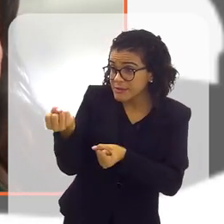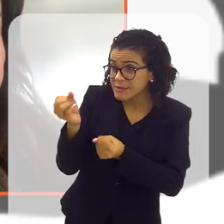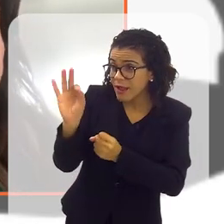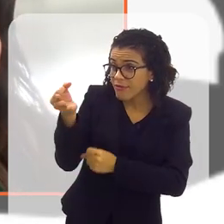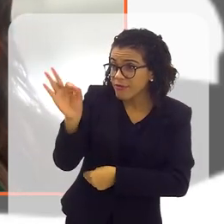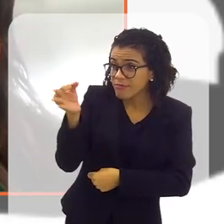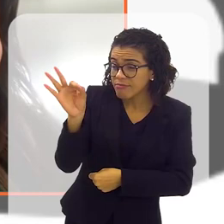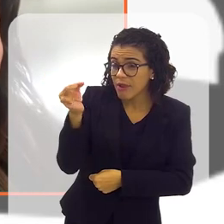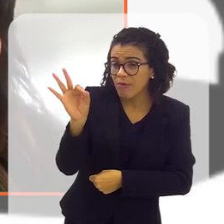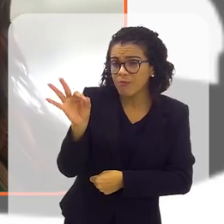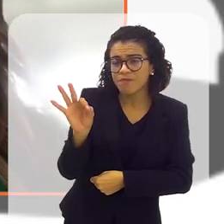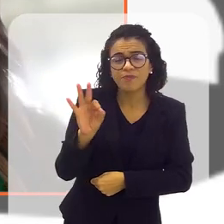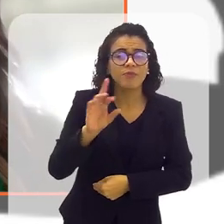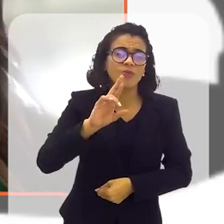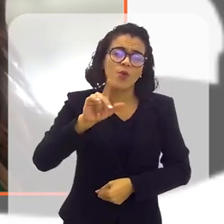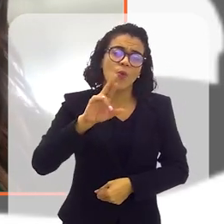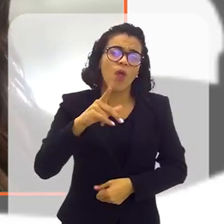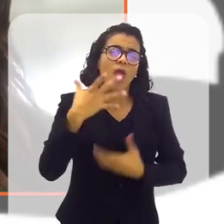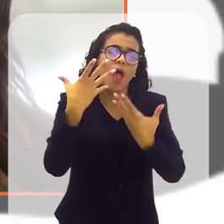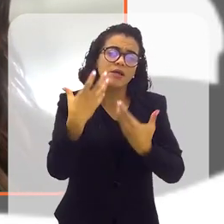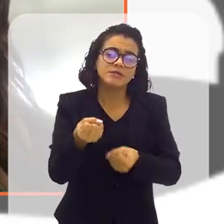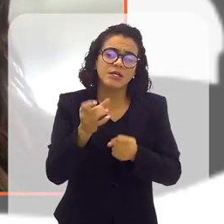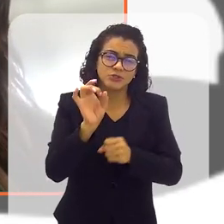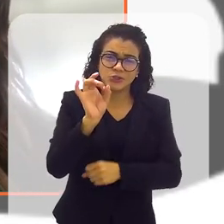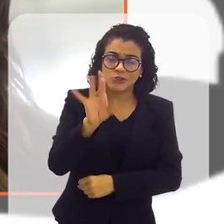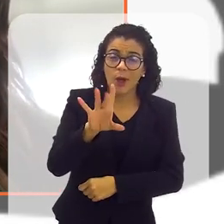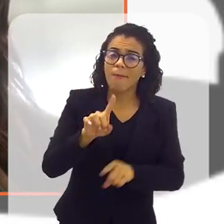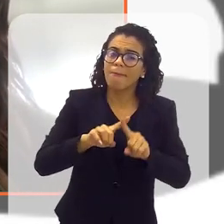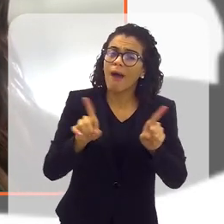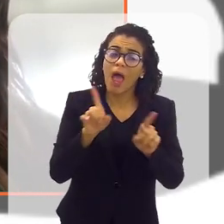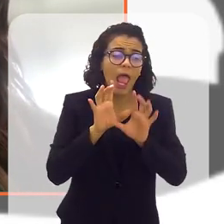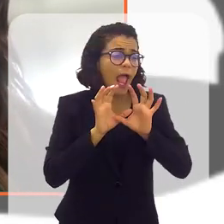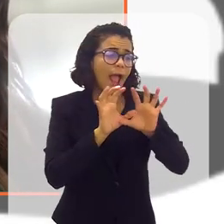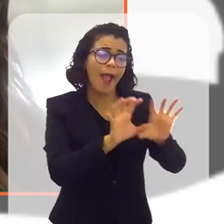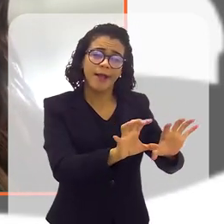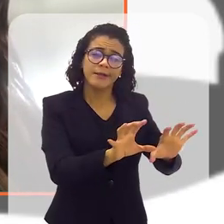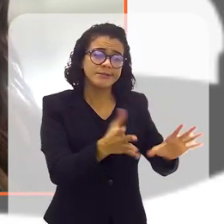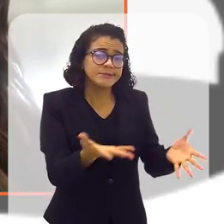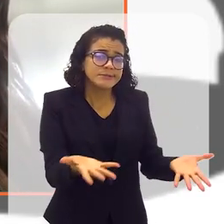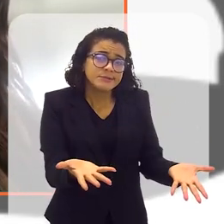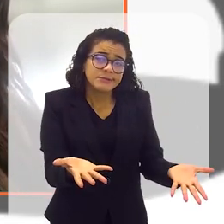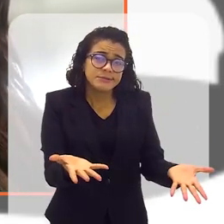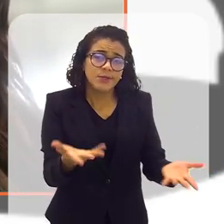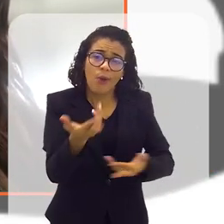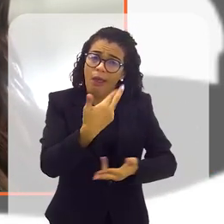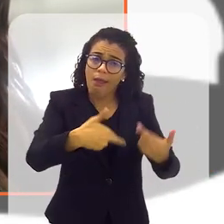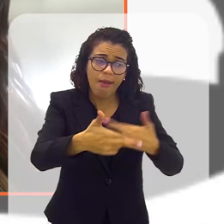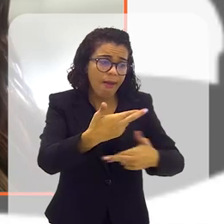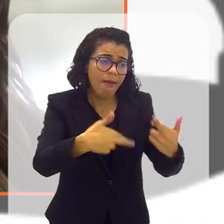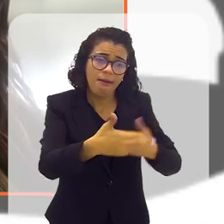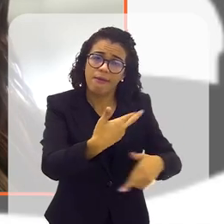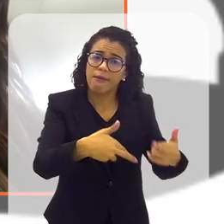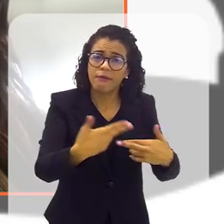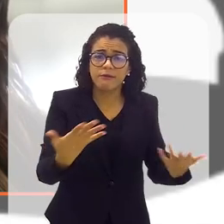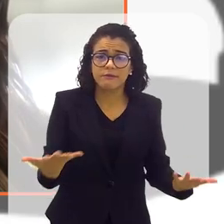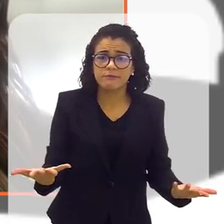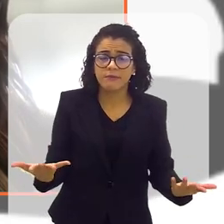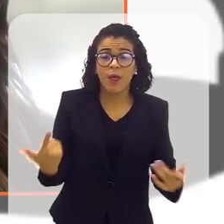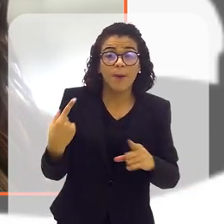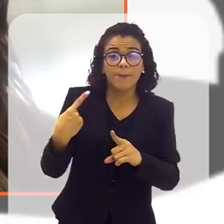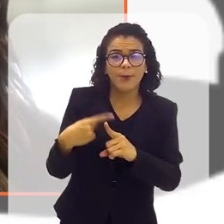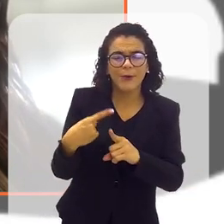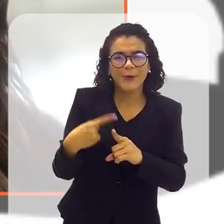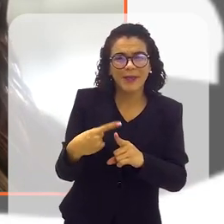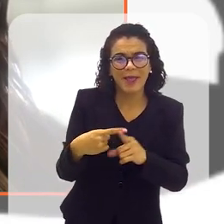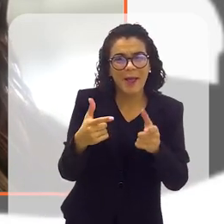É aceitável, né? Não só é aceitável, como é desse jeito que se estabelece o relacionamento, porque,